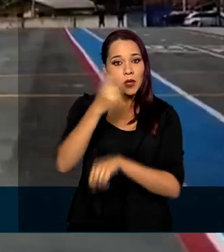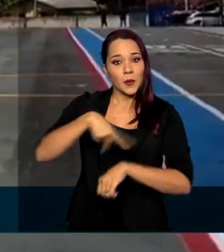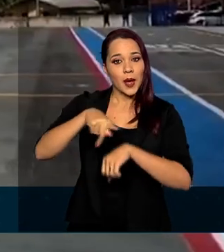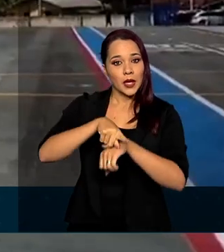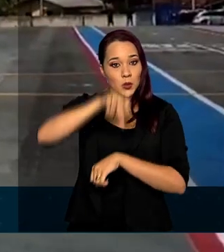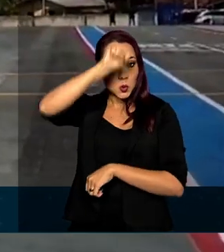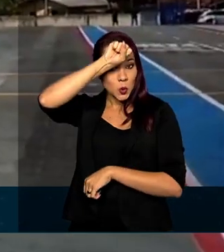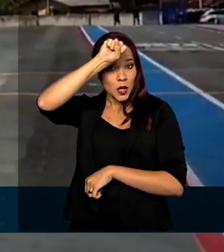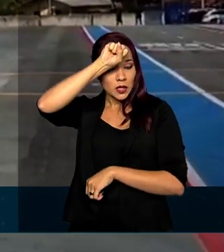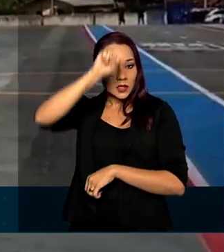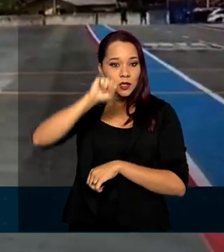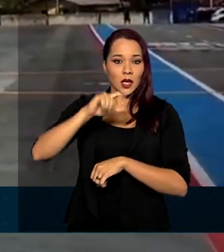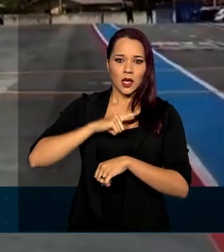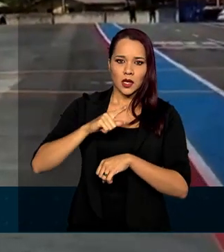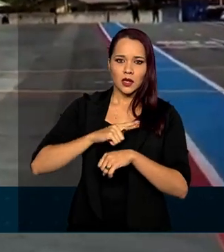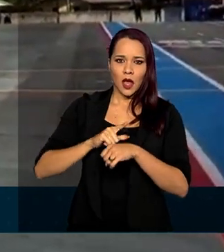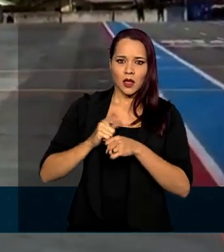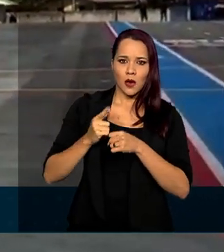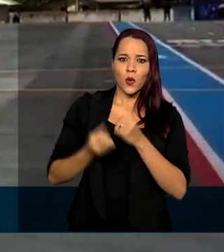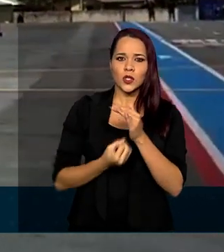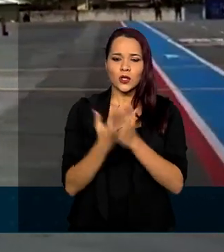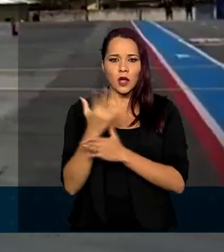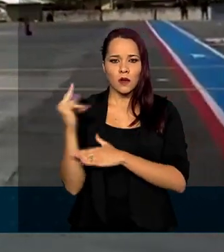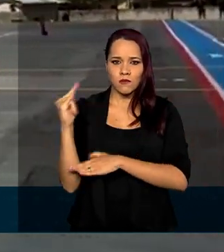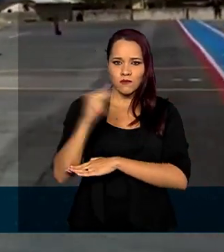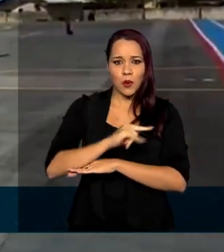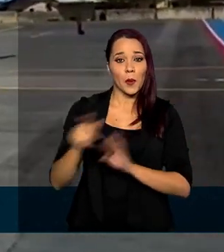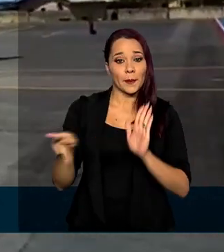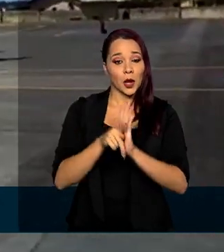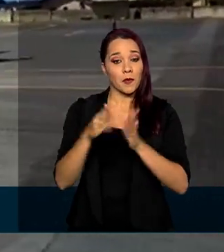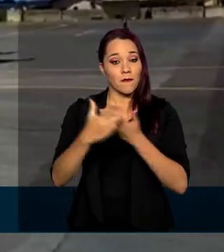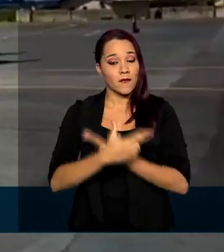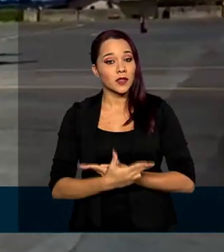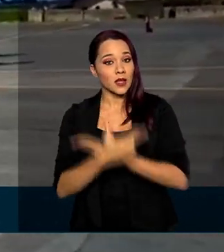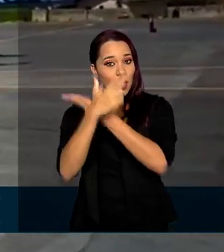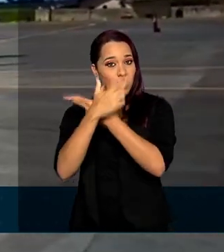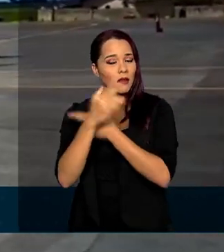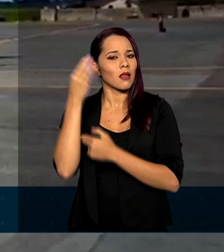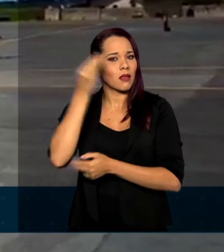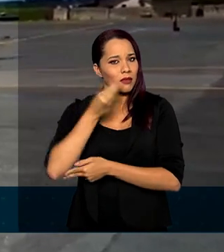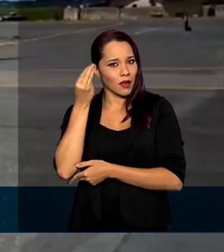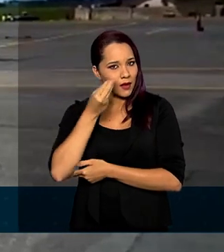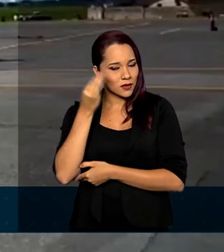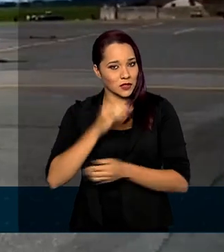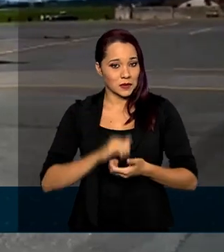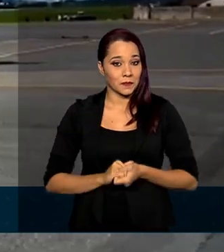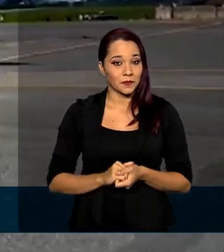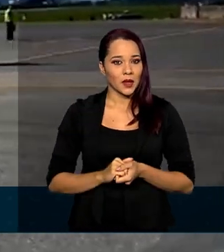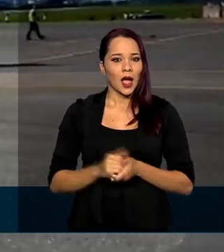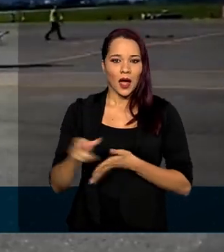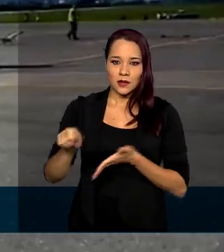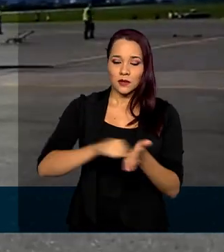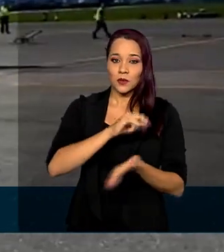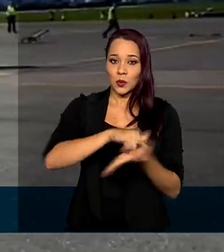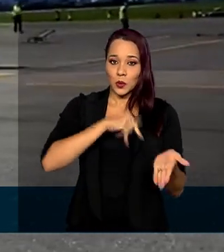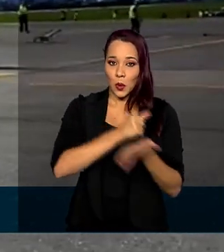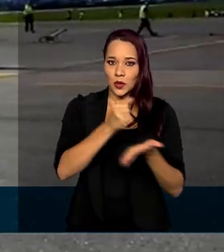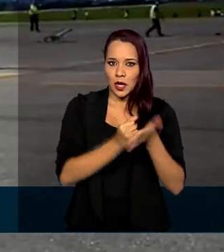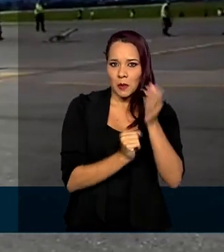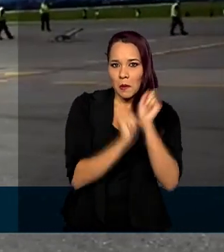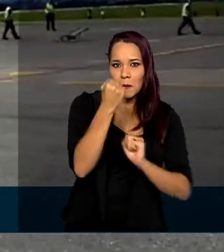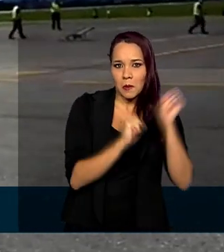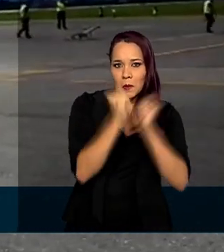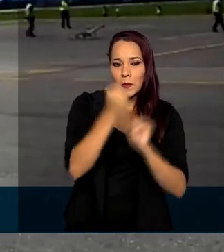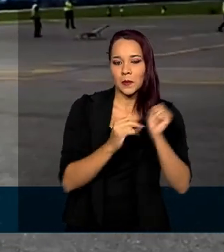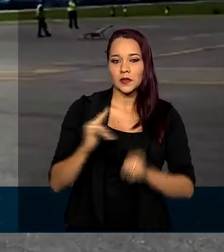programa de renovação da frota de caças da Força Aérea e está em fase de testes. A assinatura do contrato para a produção